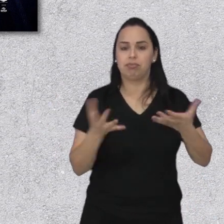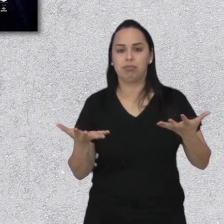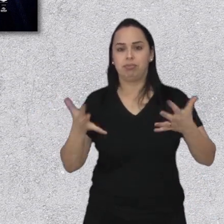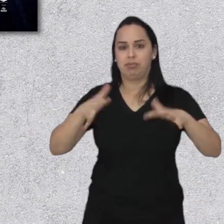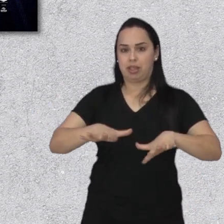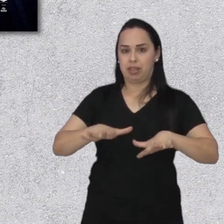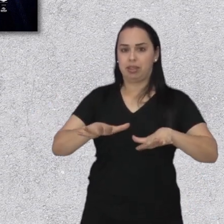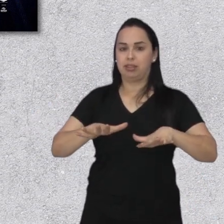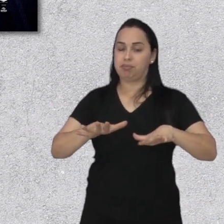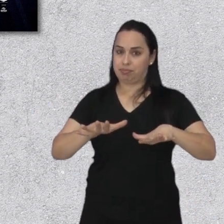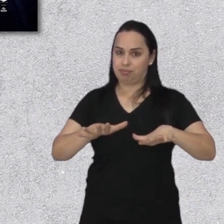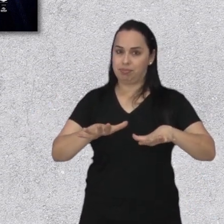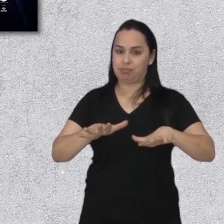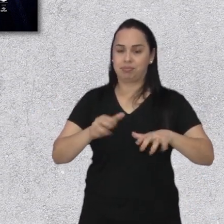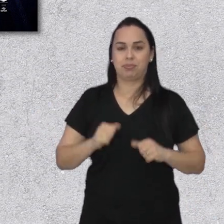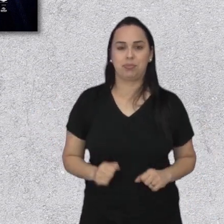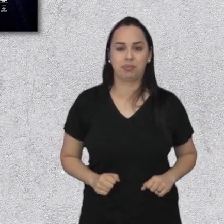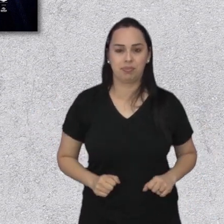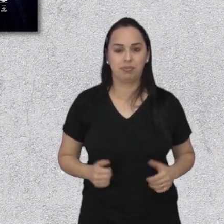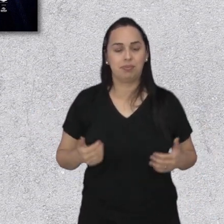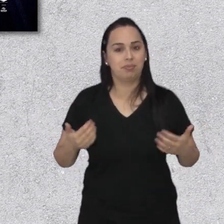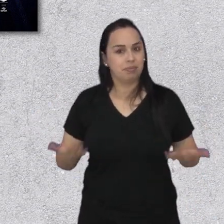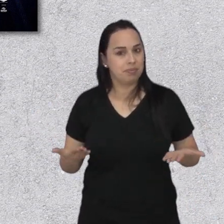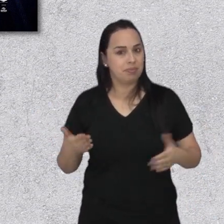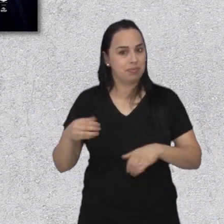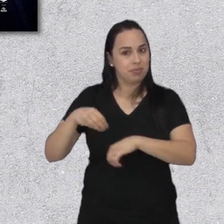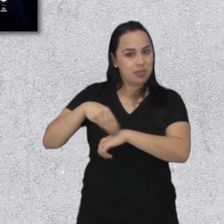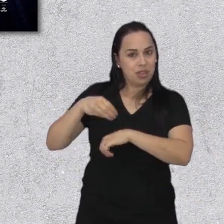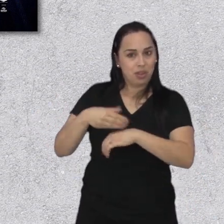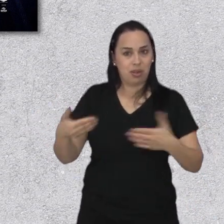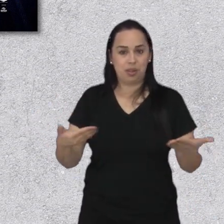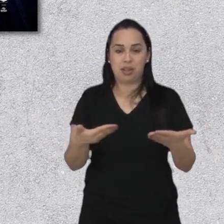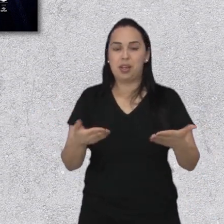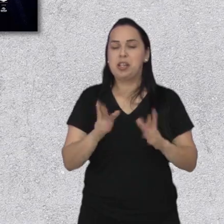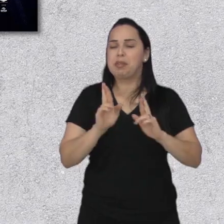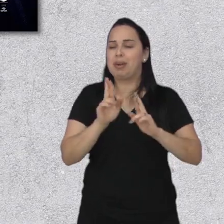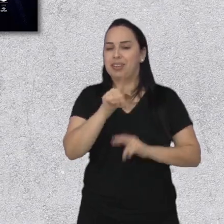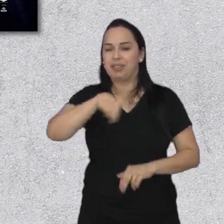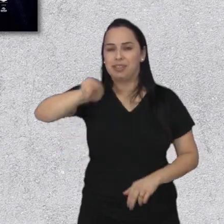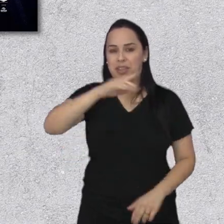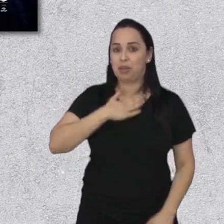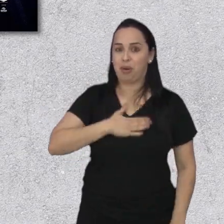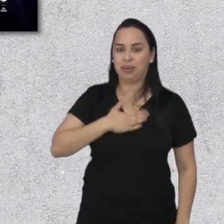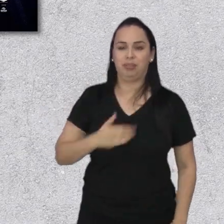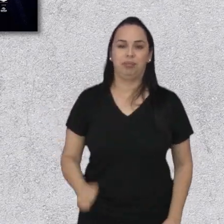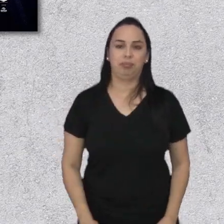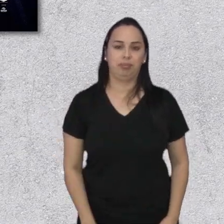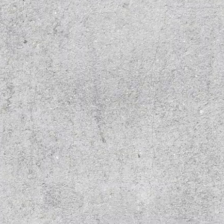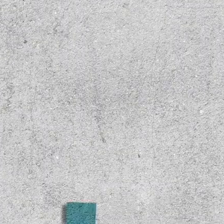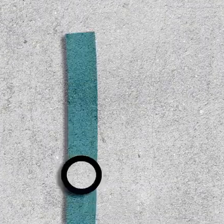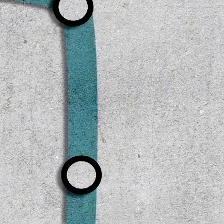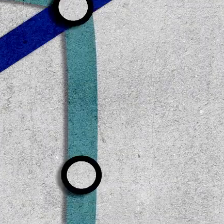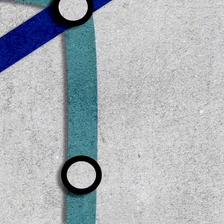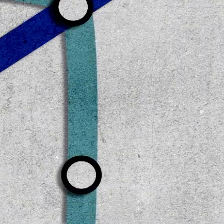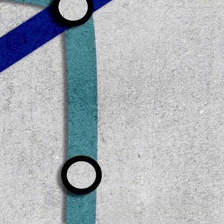com deficiência física na sociedade e no esporte. Essas são as dicas de hoje, pessoal. Espero que vocês tenham gostado.